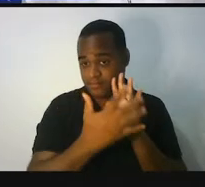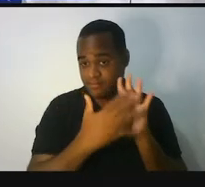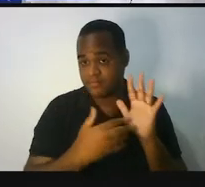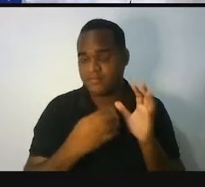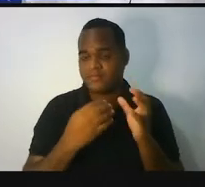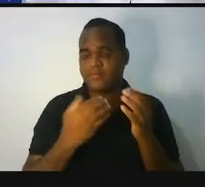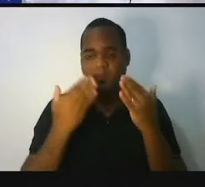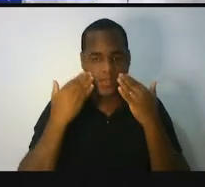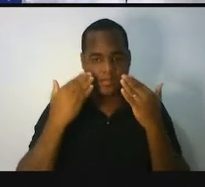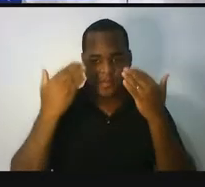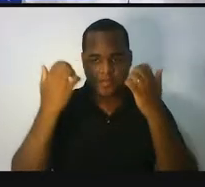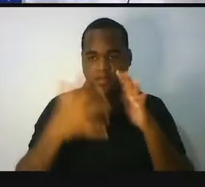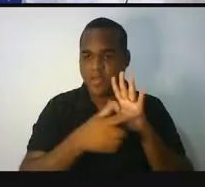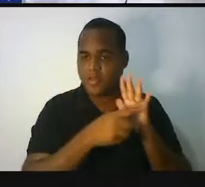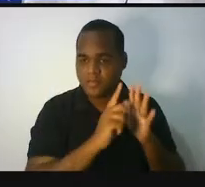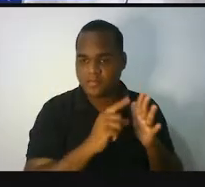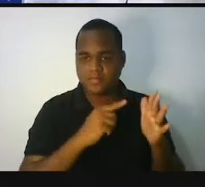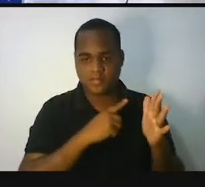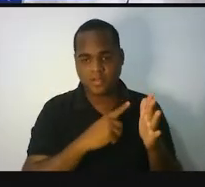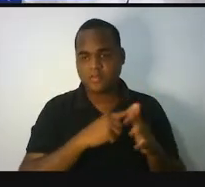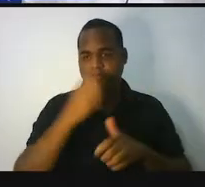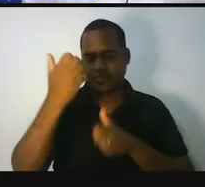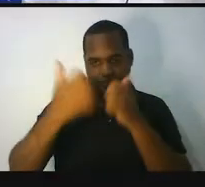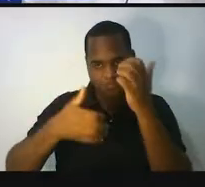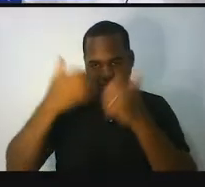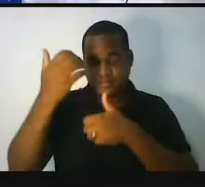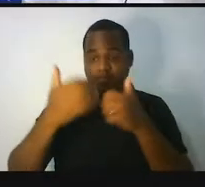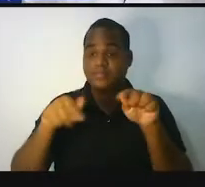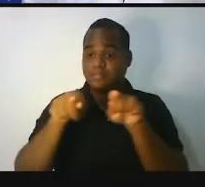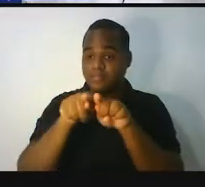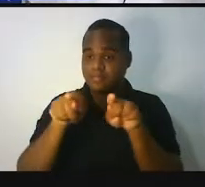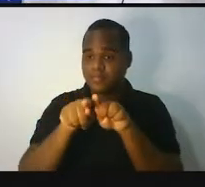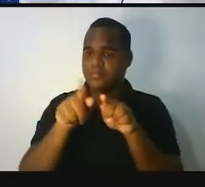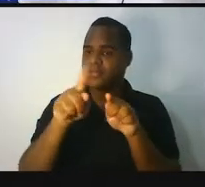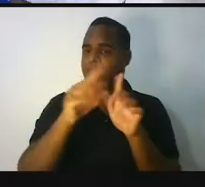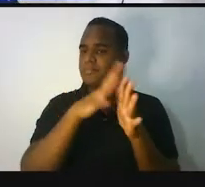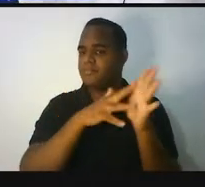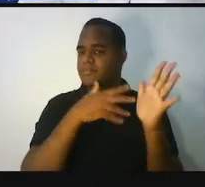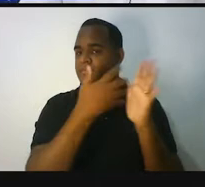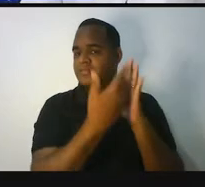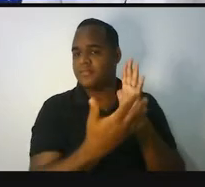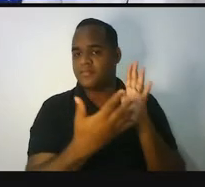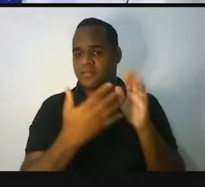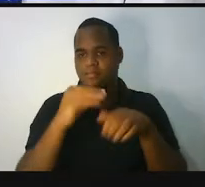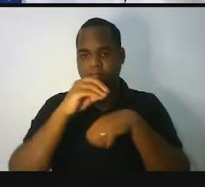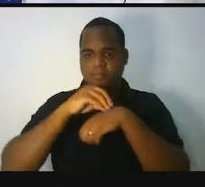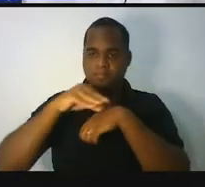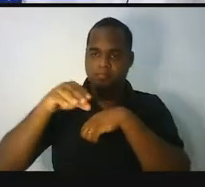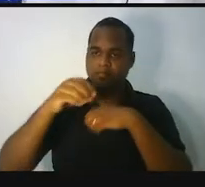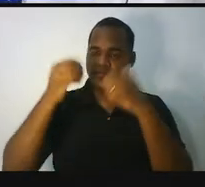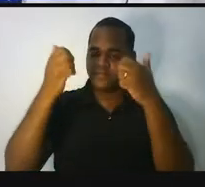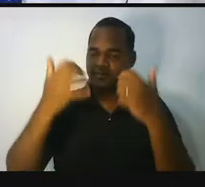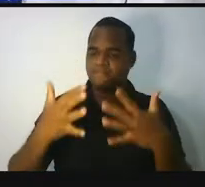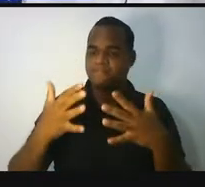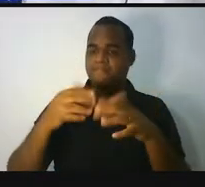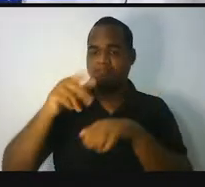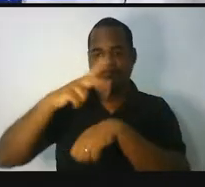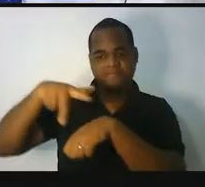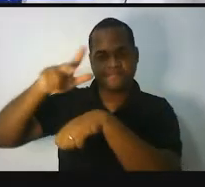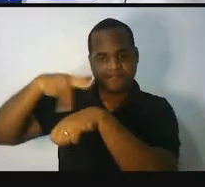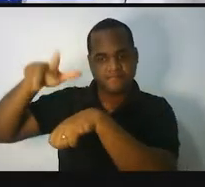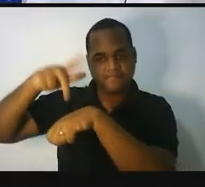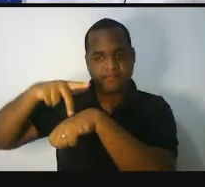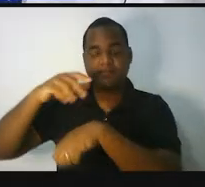você na aula anterior, tá bom? E essa tabela traz aí os 10 países